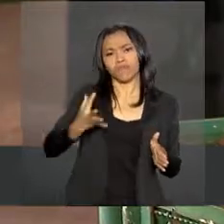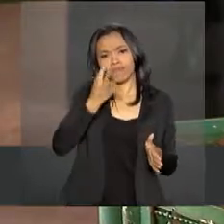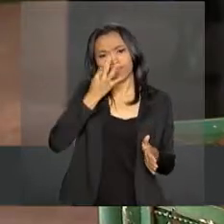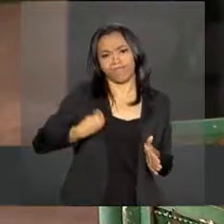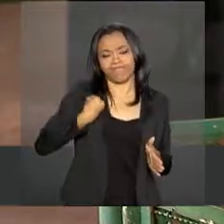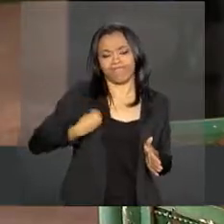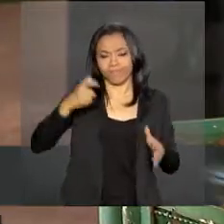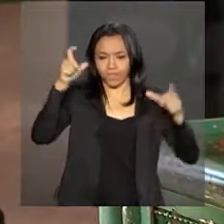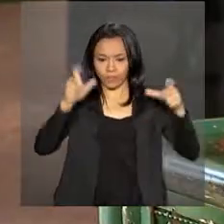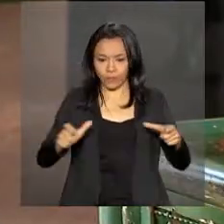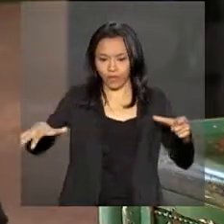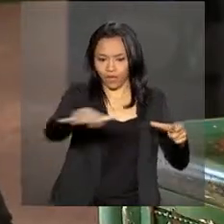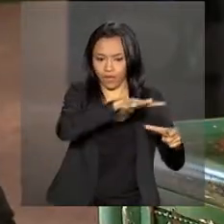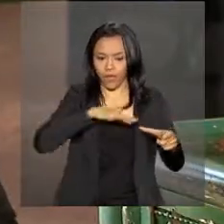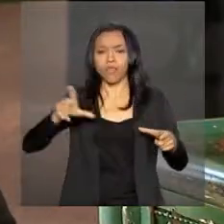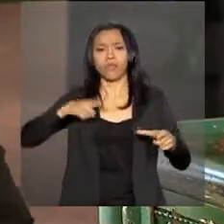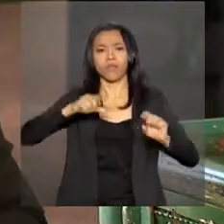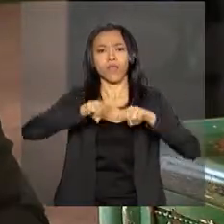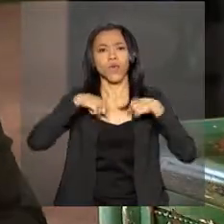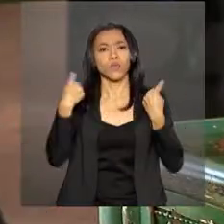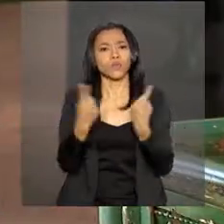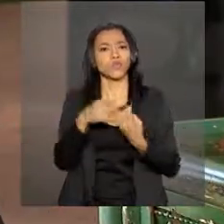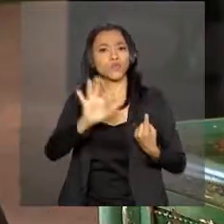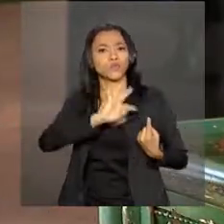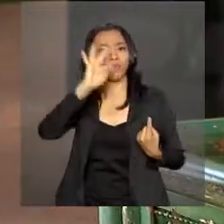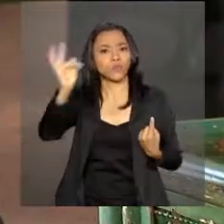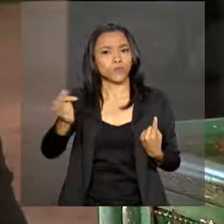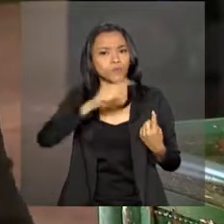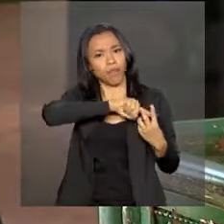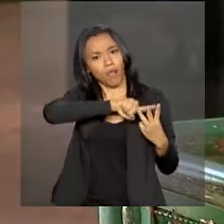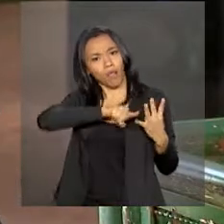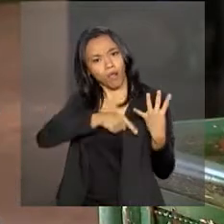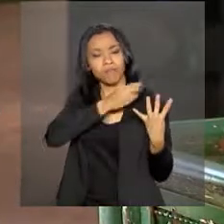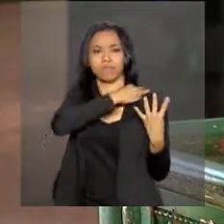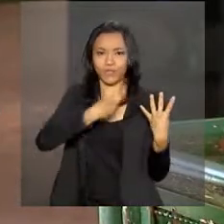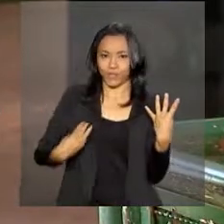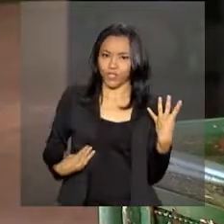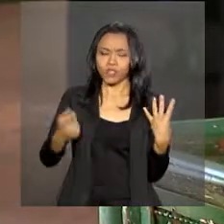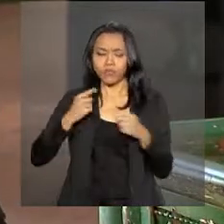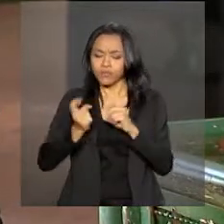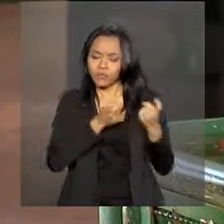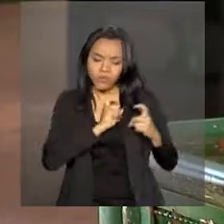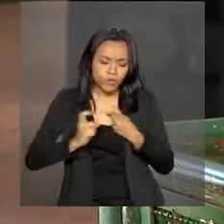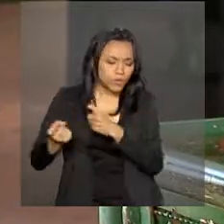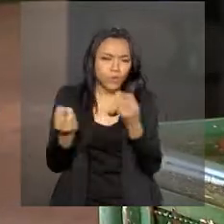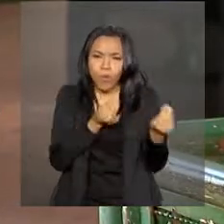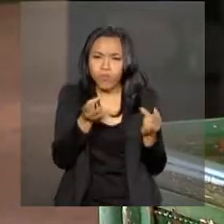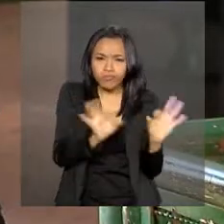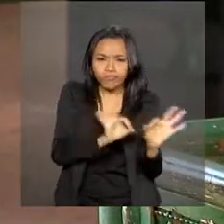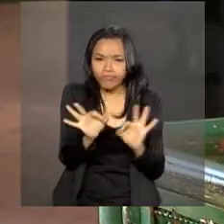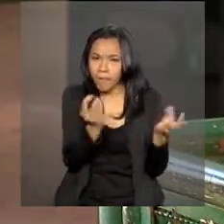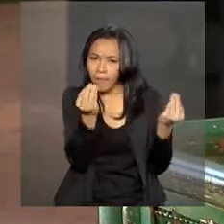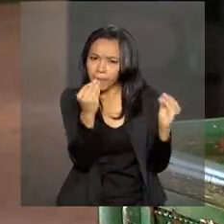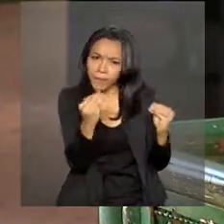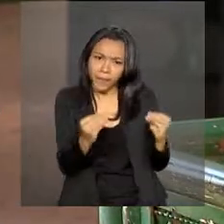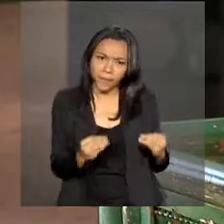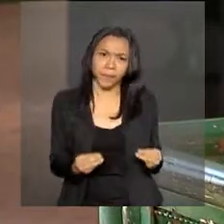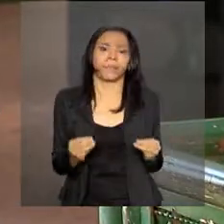Banco do Brasil. Ele está reunido com os futuros ministros para discutir a estrutura que o governo terá no ano que vem. Nesta